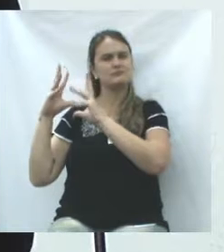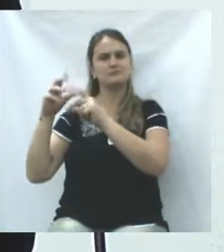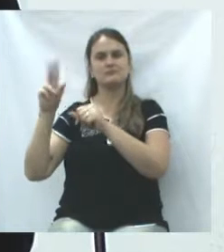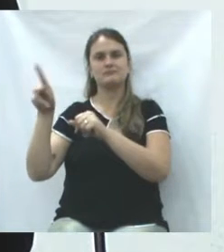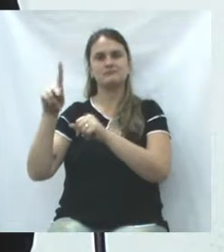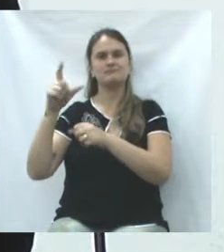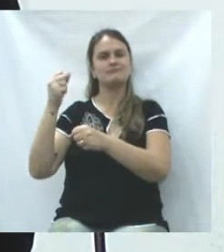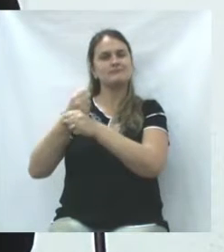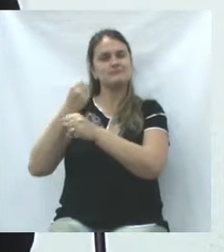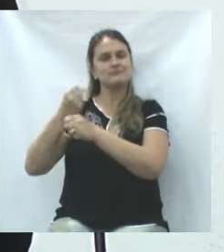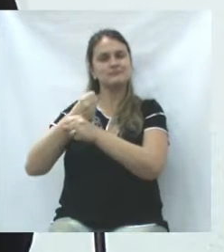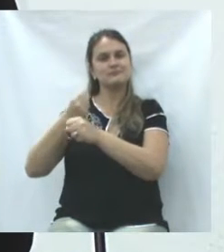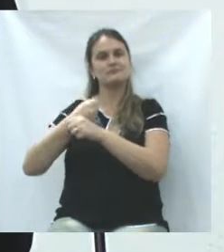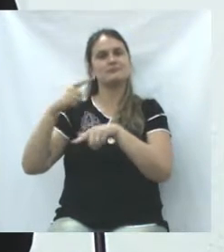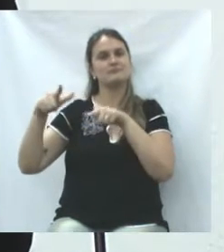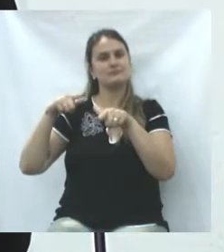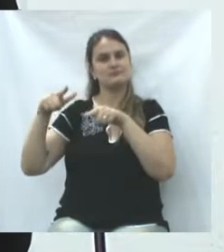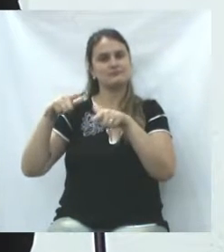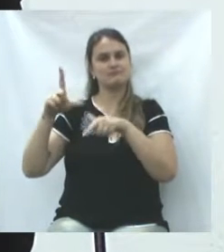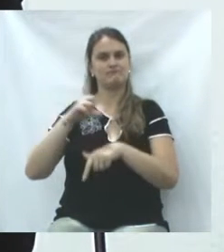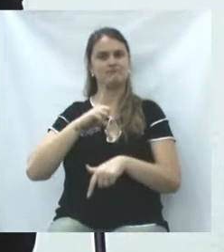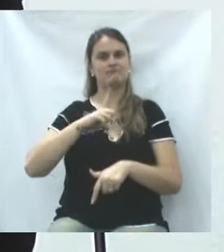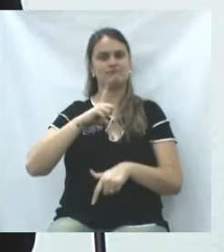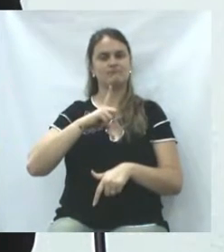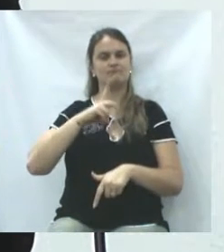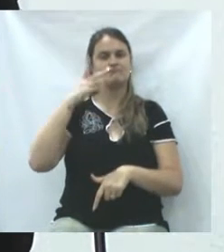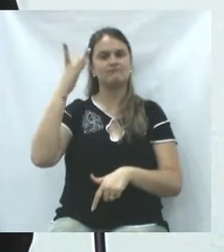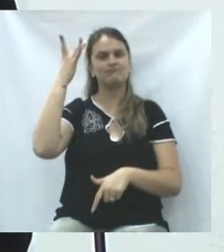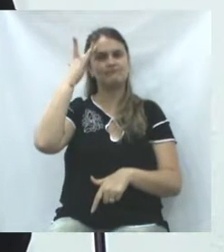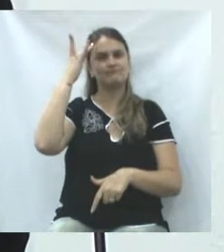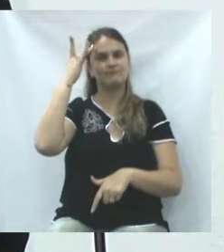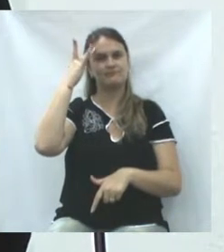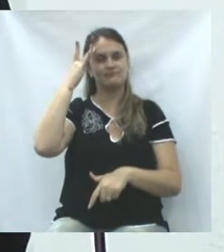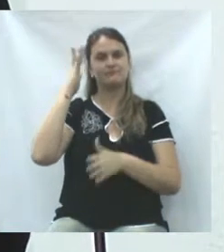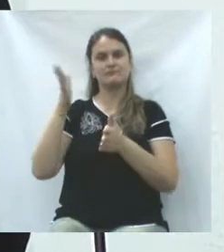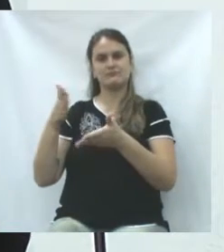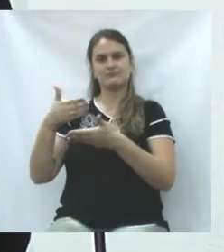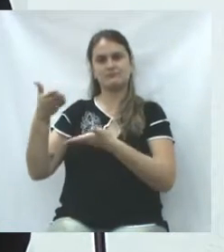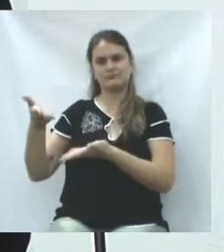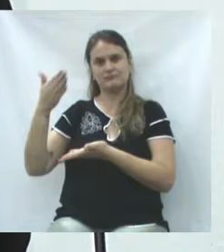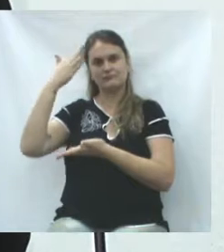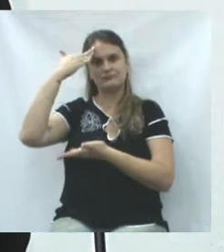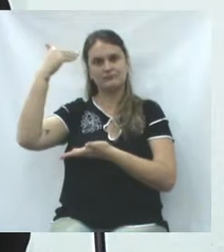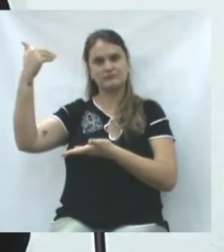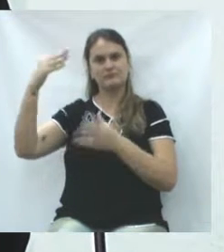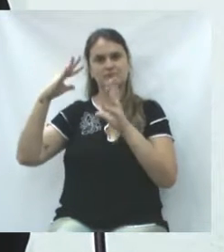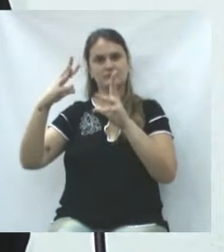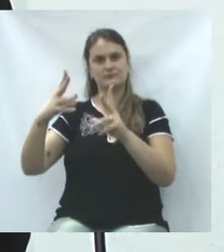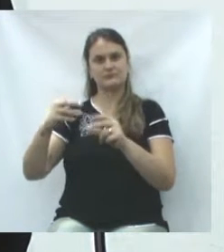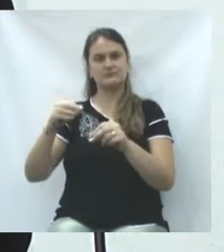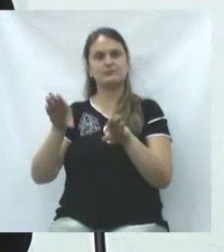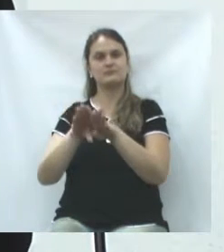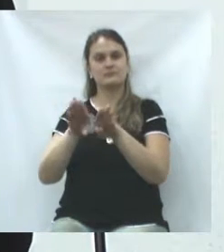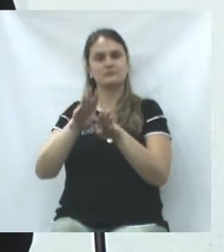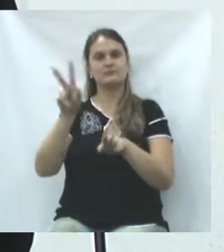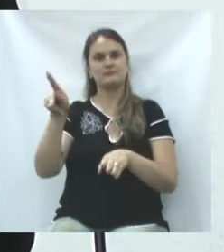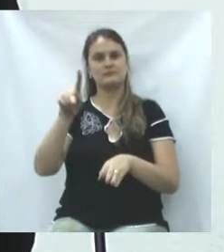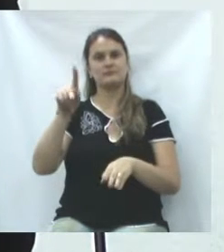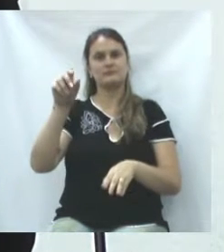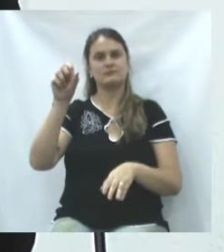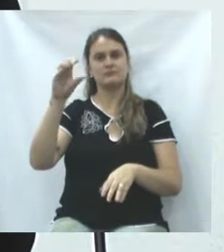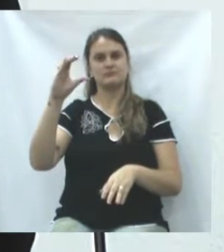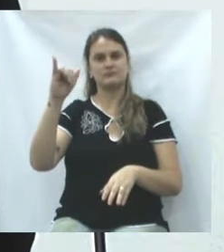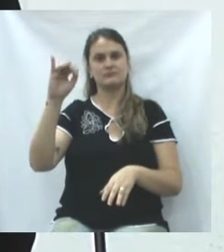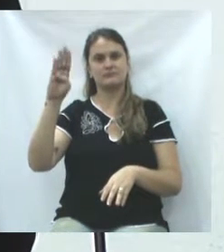professoras com a maior experiência e maior tempo, já, em sala de aula. E aqui prestam nossa homenagem a todas. A professora